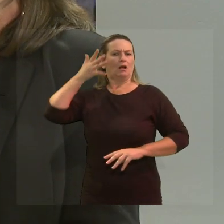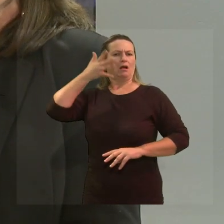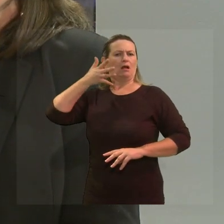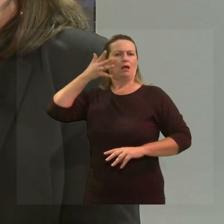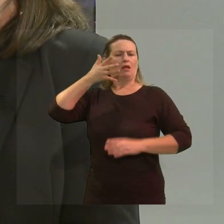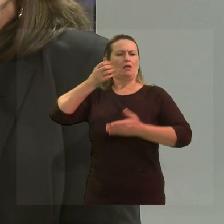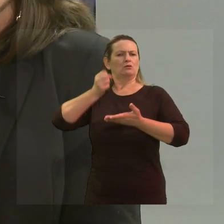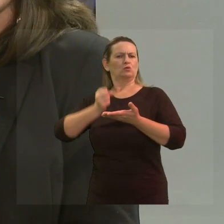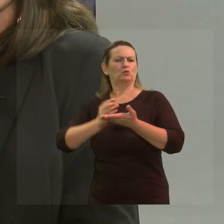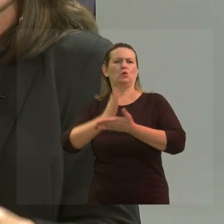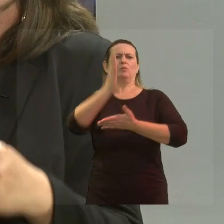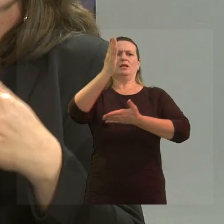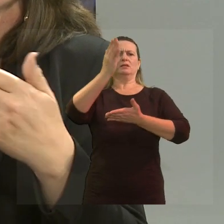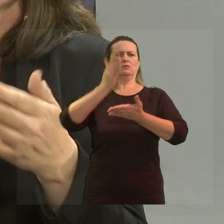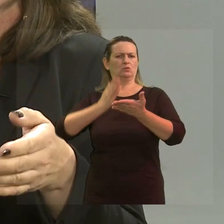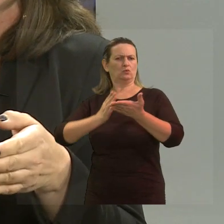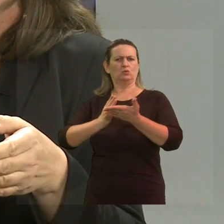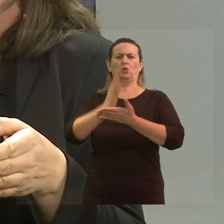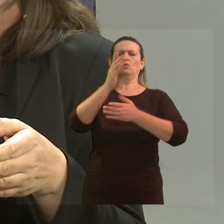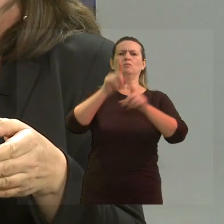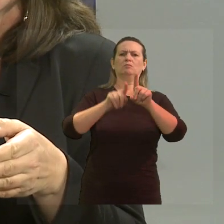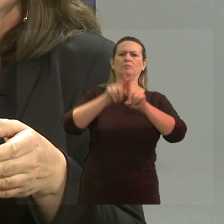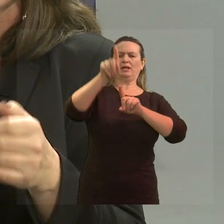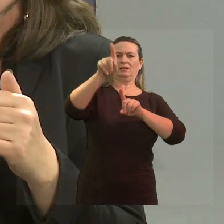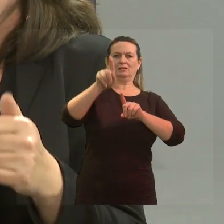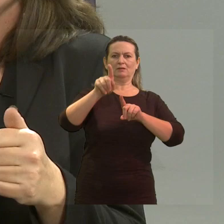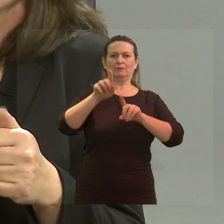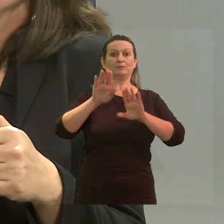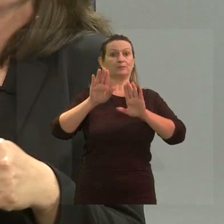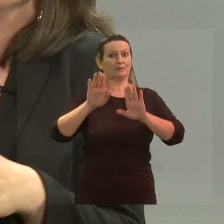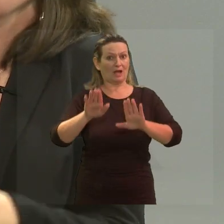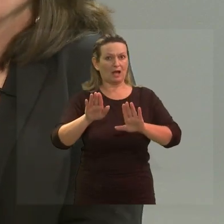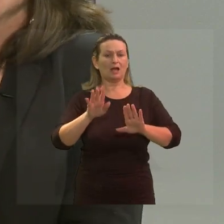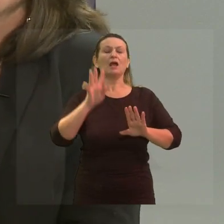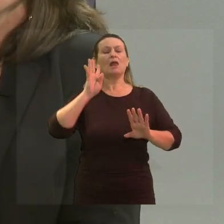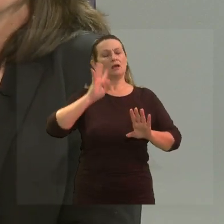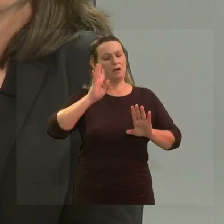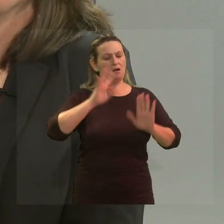interessante, assim, a gente mostrar pessoas que conseguiram perder,